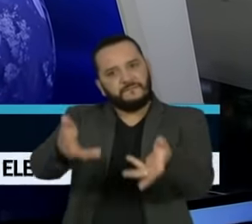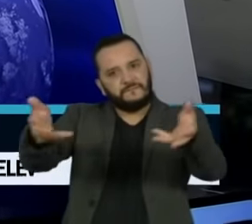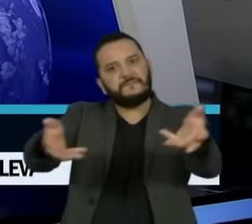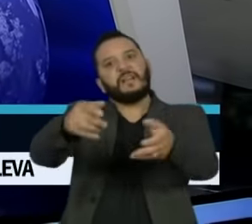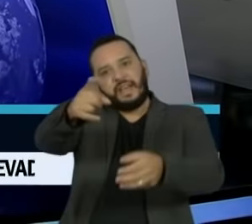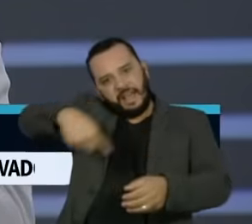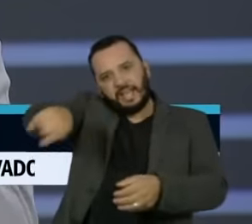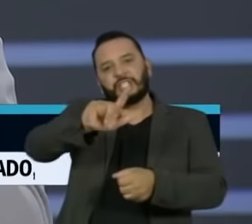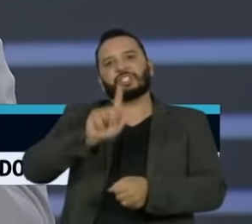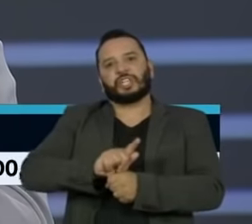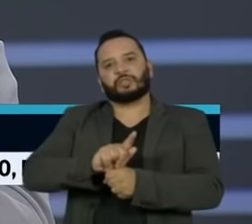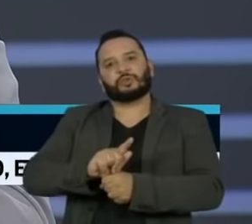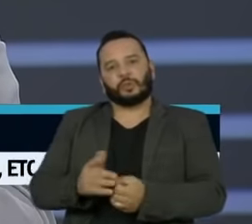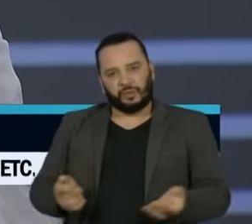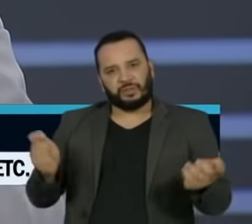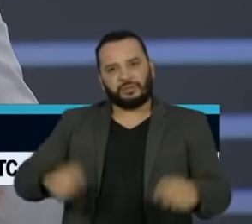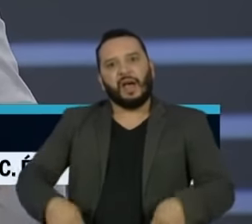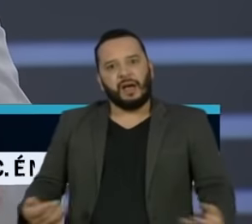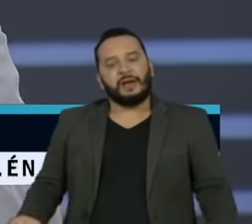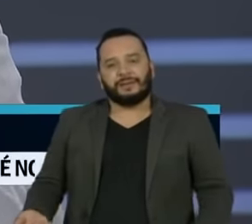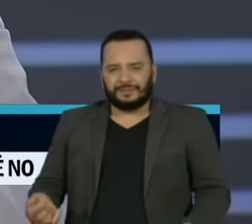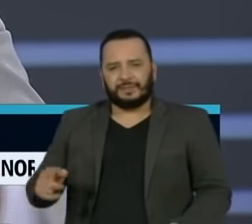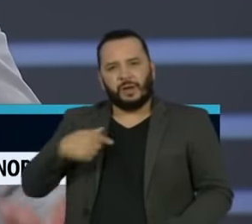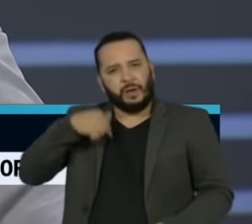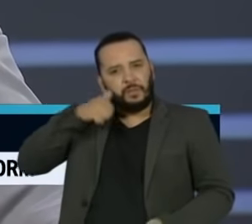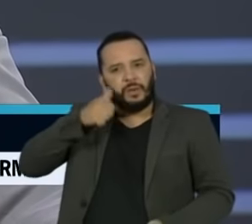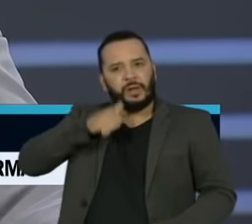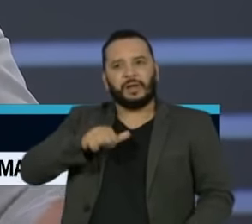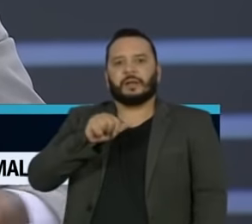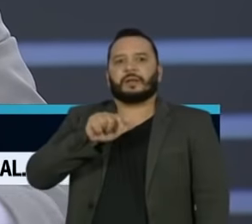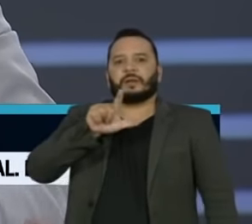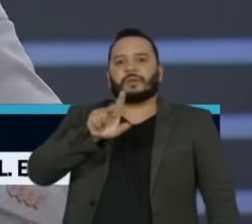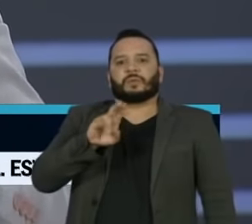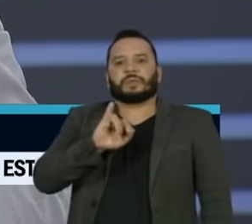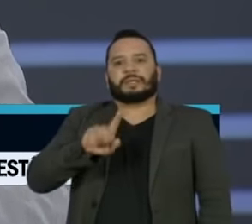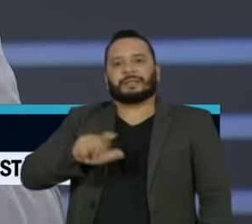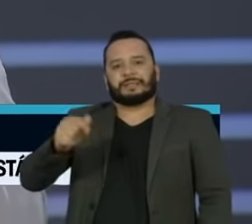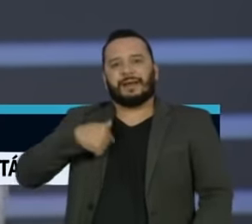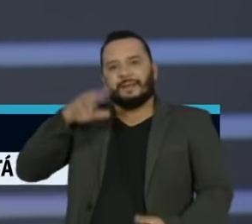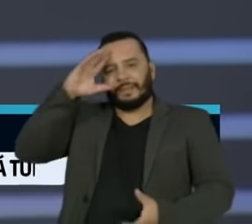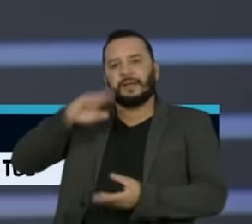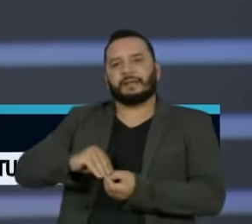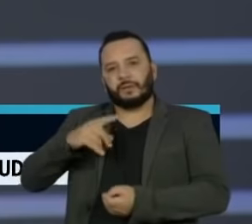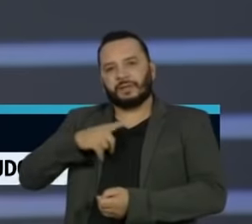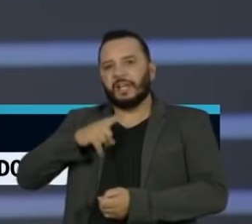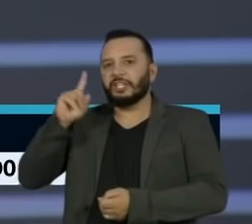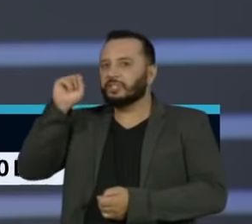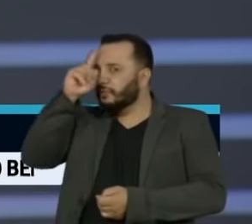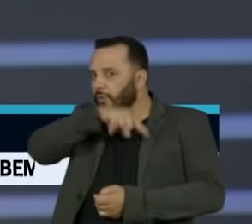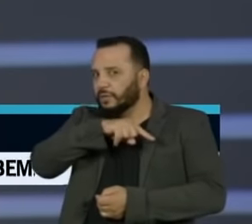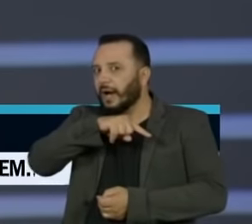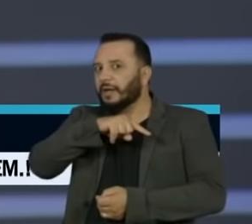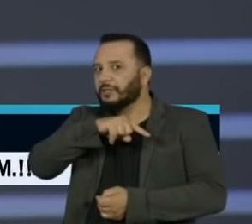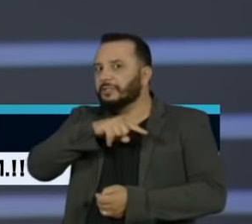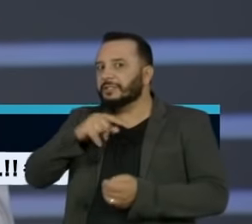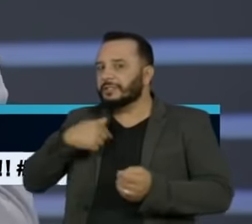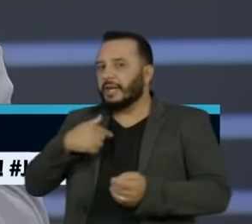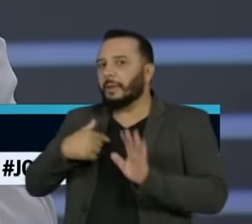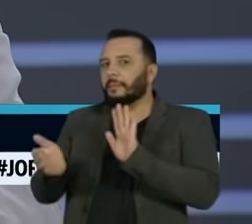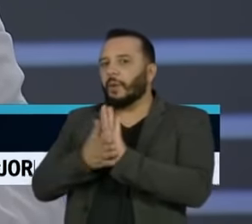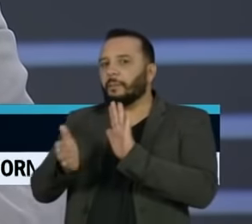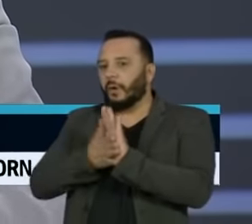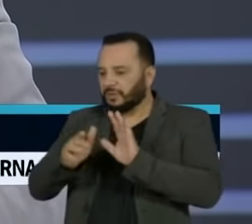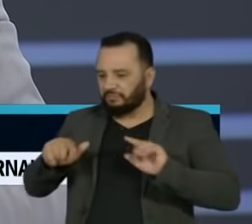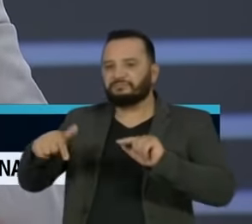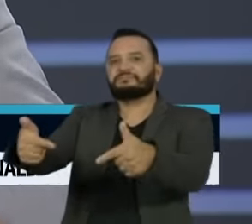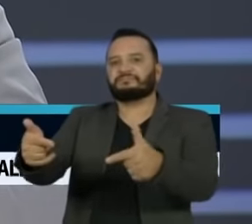grandes gestores. Então é isso que ela fez, não é? Ela entendeu que tem uma dificuldade e para essa dificuldade ela apresentou uma solução, além do seu tempo